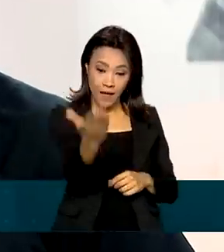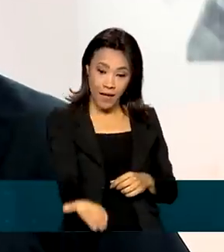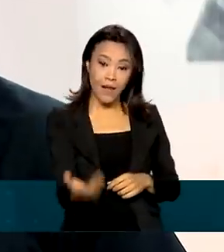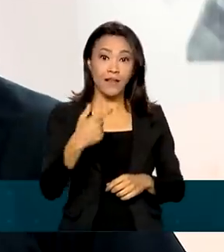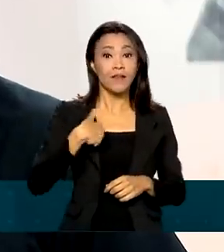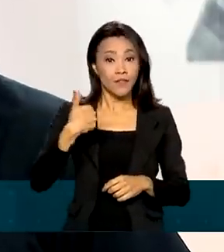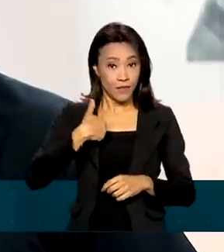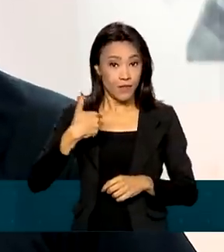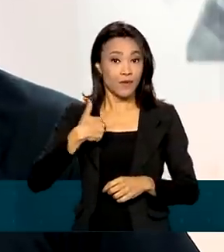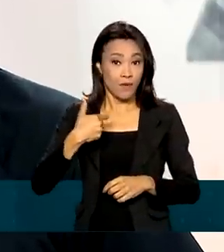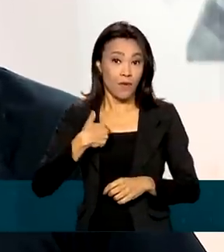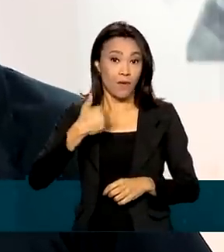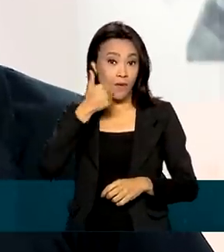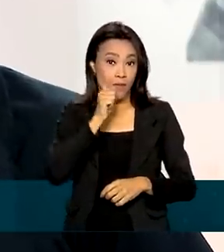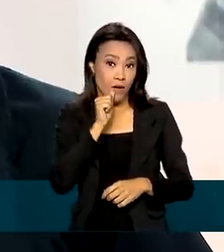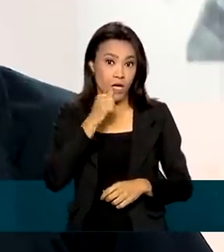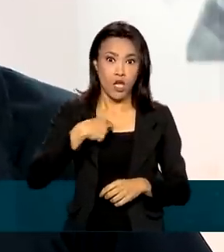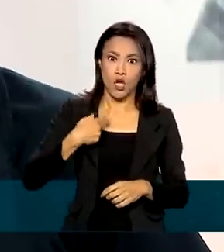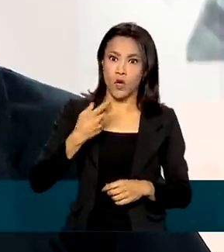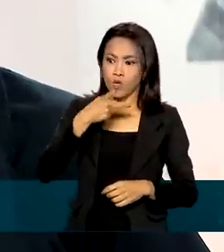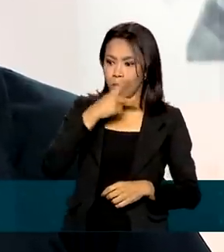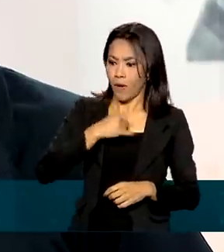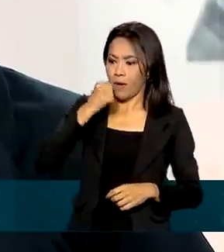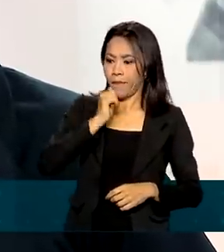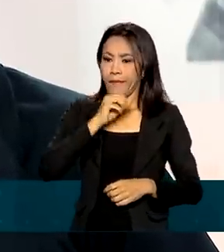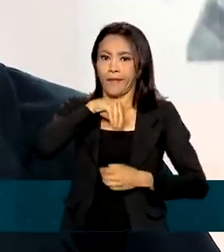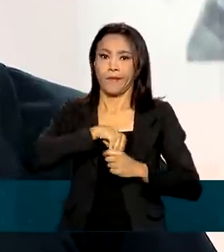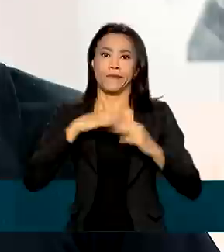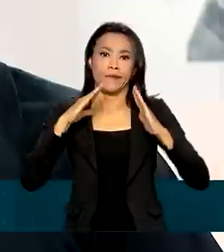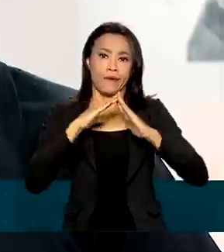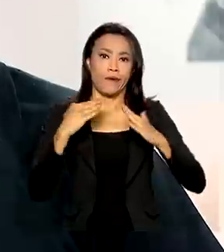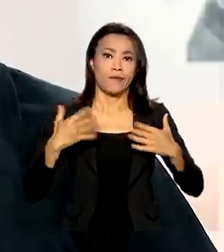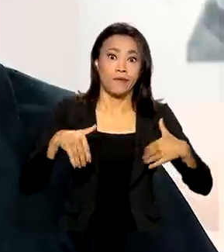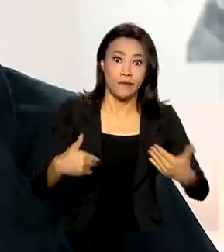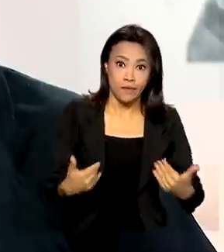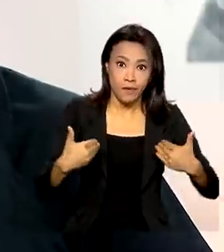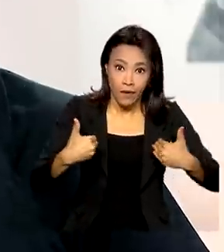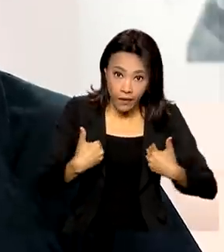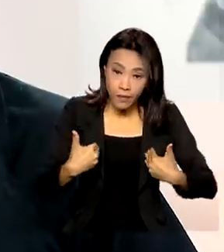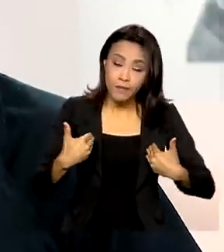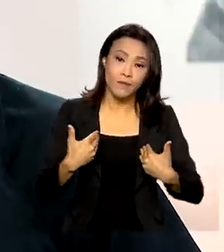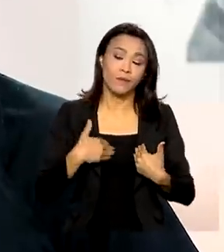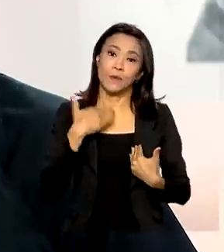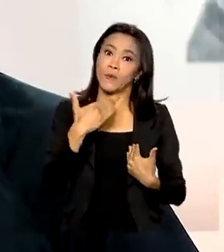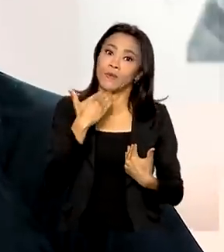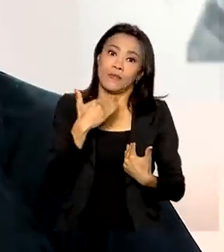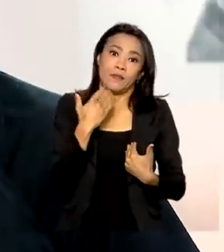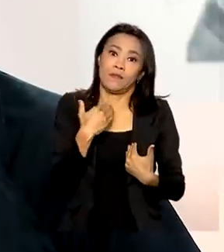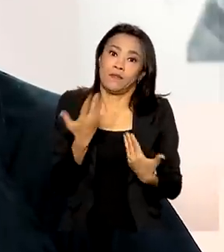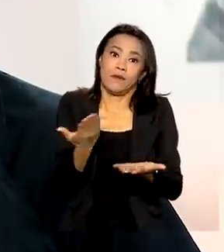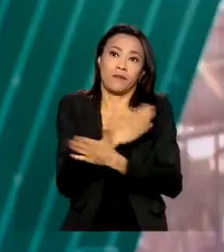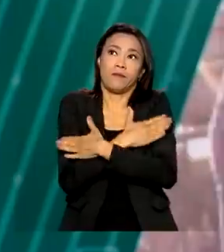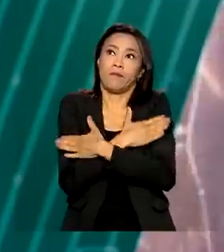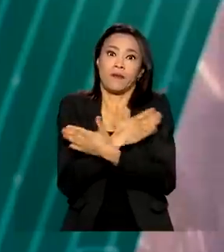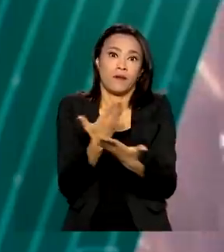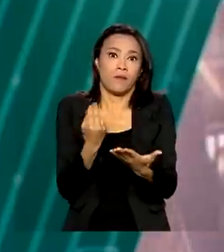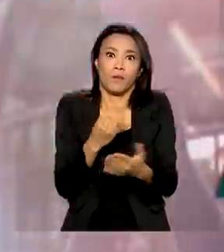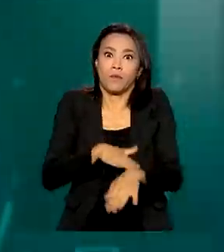chefe de família, como sou pai e mãe, então eu não consigo ficar desempregada há muito tempo assim.